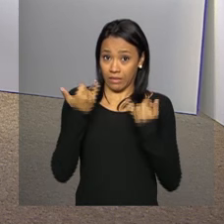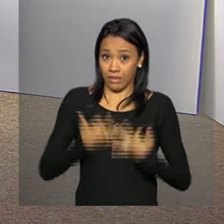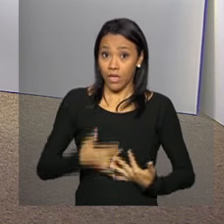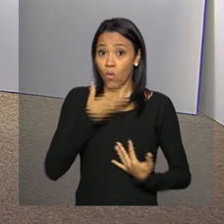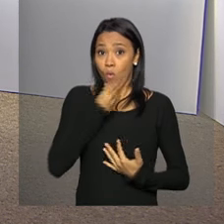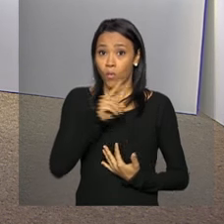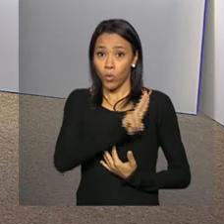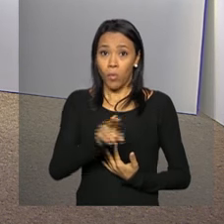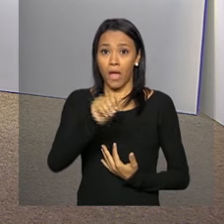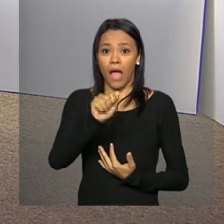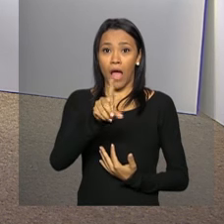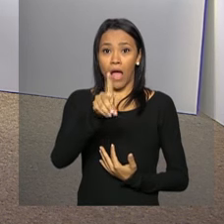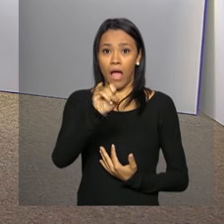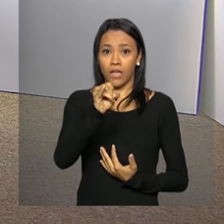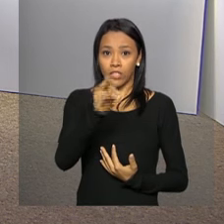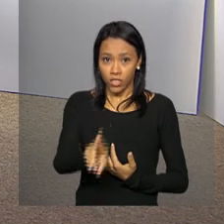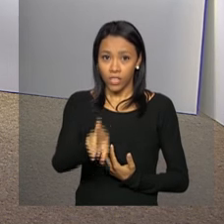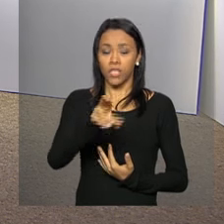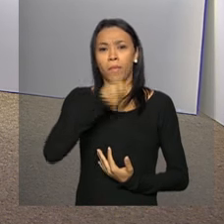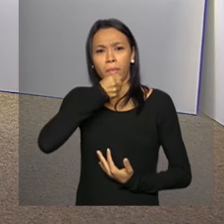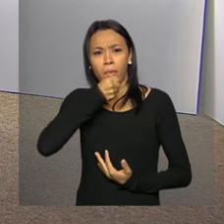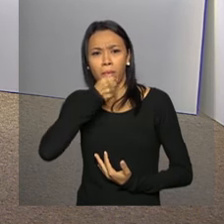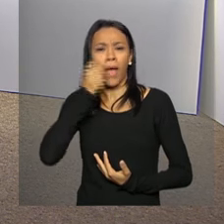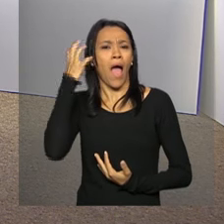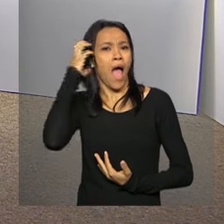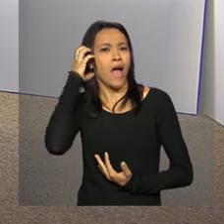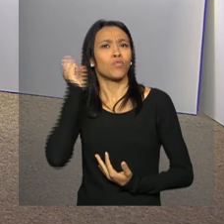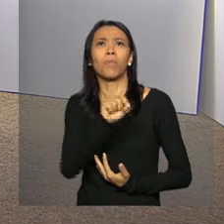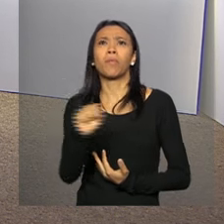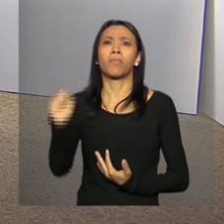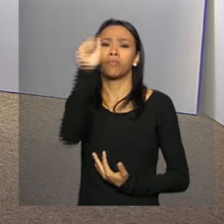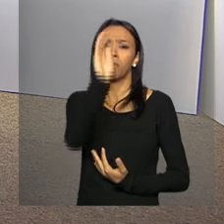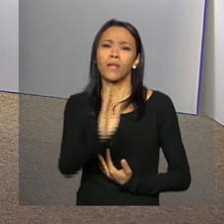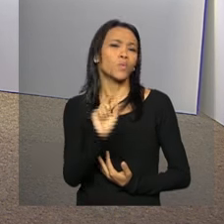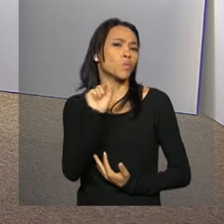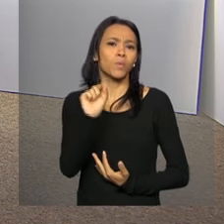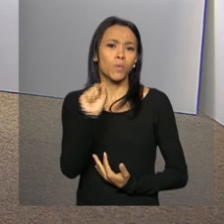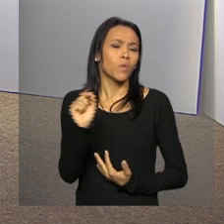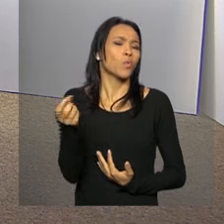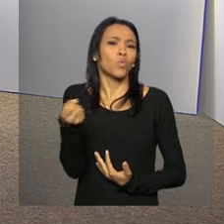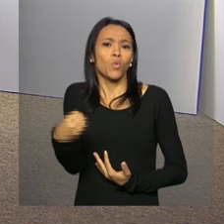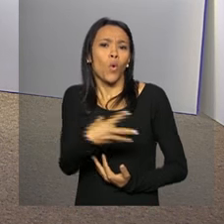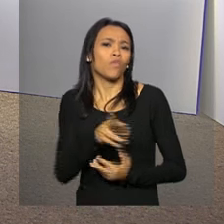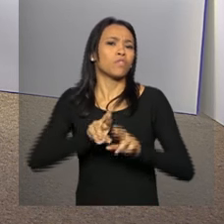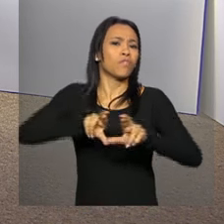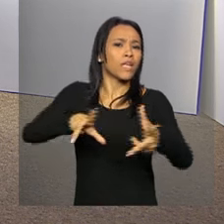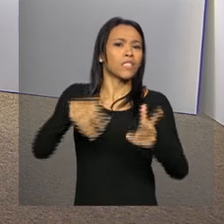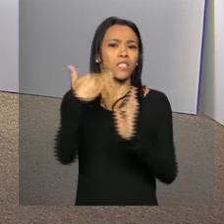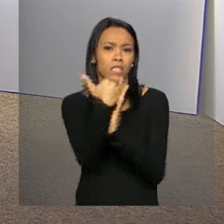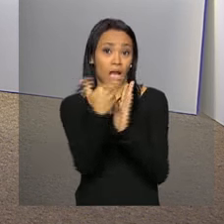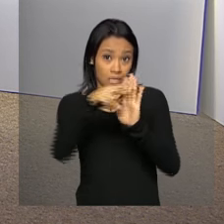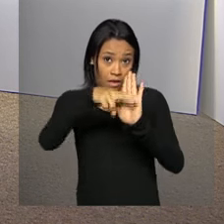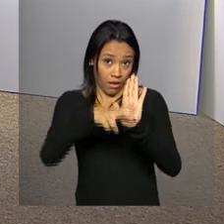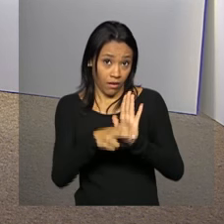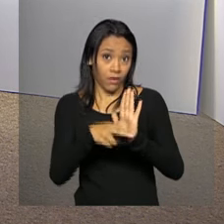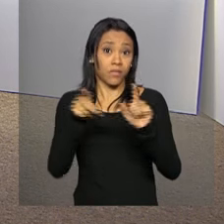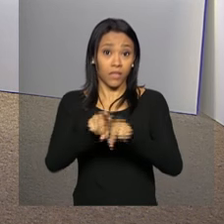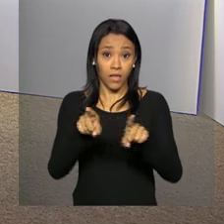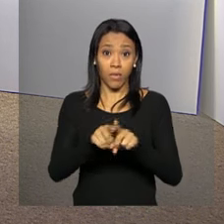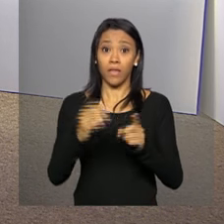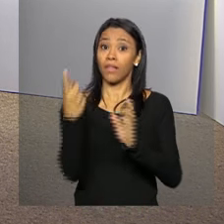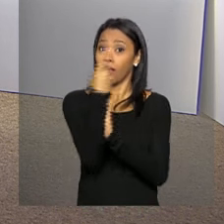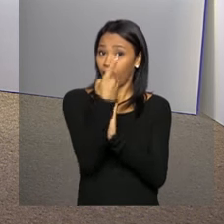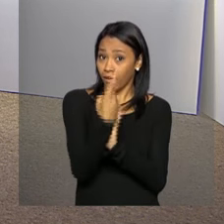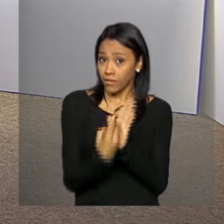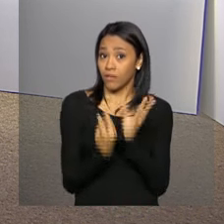conversou com jornalistas de rádios de todo o país sobre as novidades deste ano e outras dúvidas sobre a entrega da Declaração do